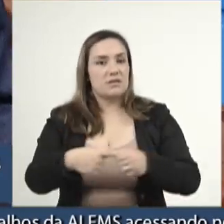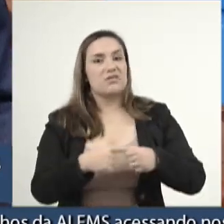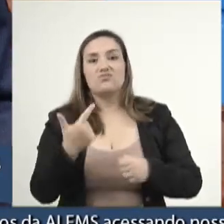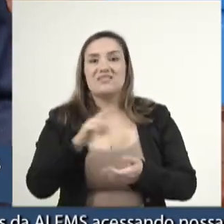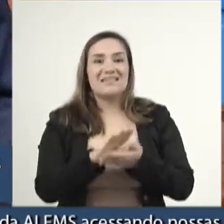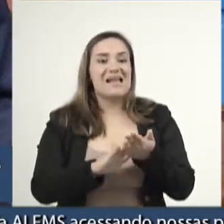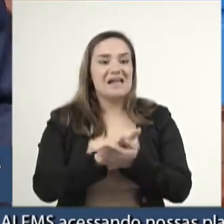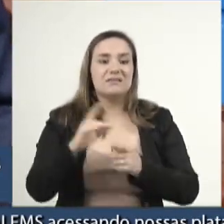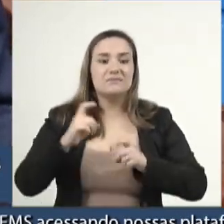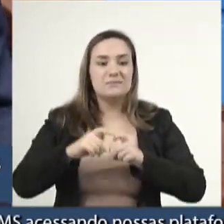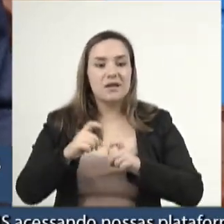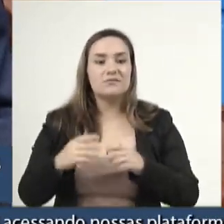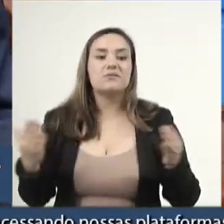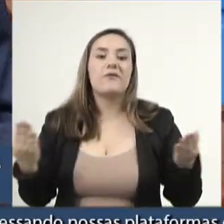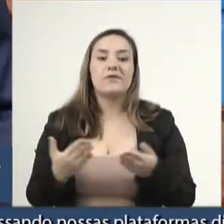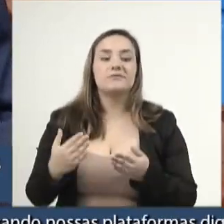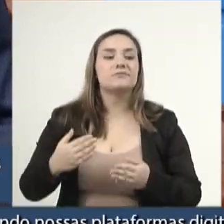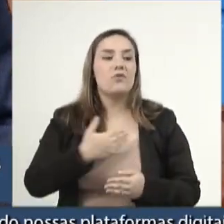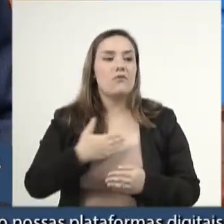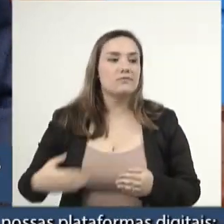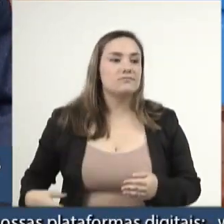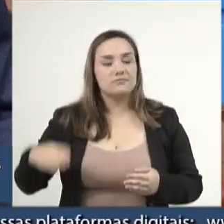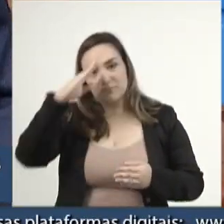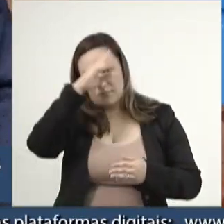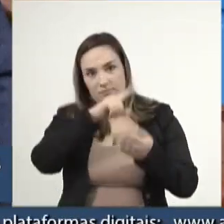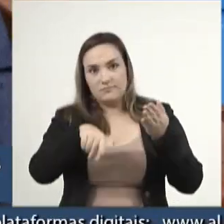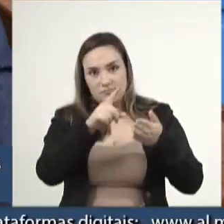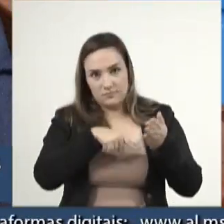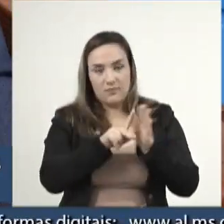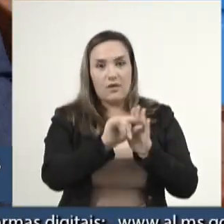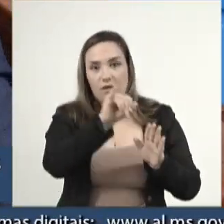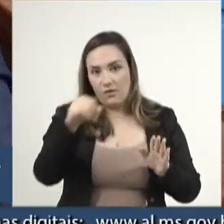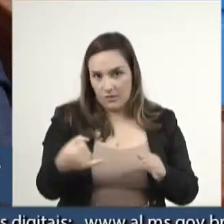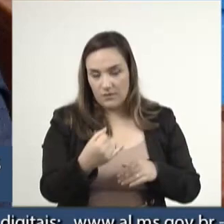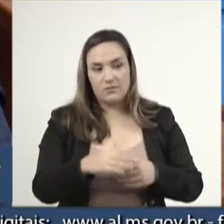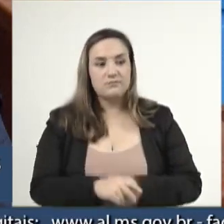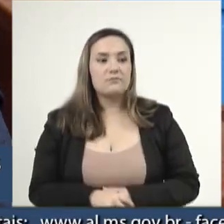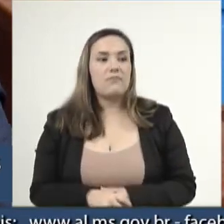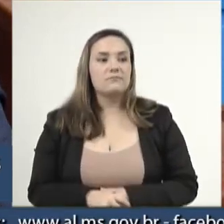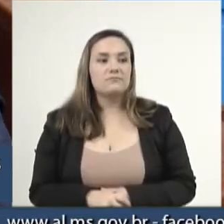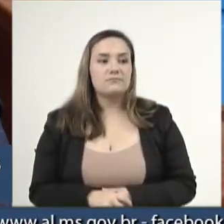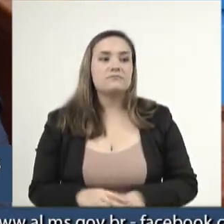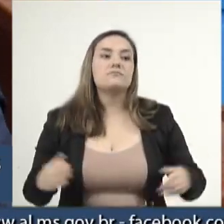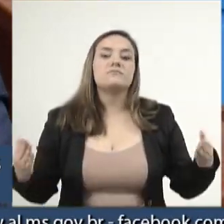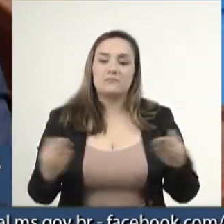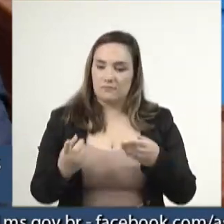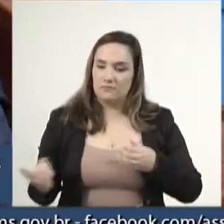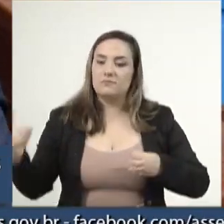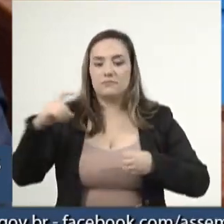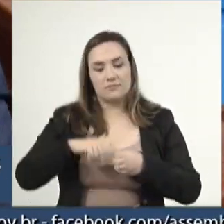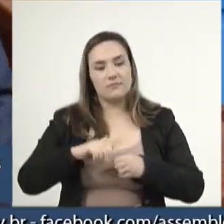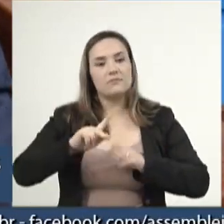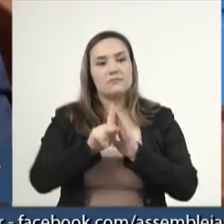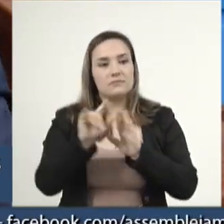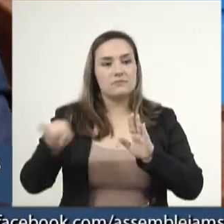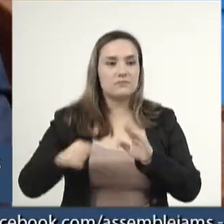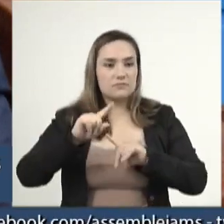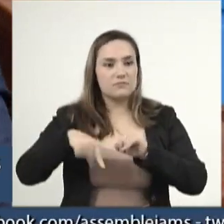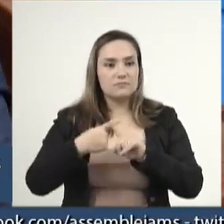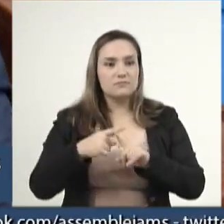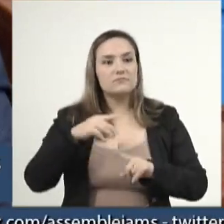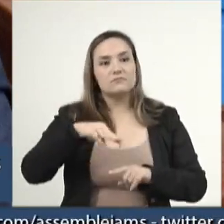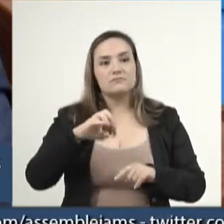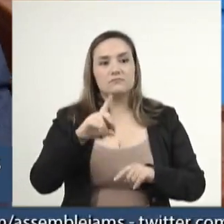médico. E o governo Bolsonaro acabou com esse programa. Agora está de volta o programa para